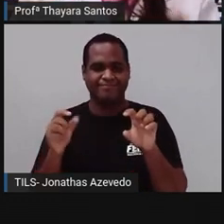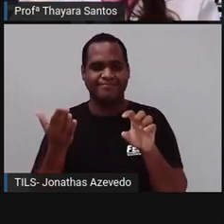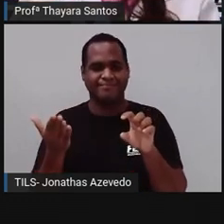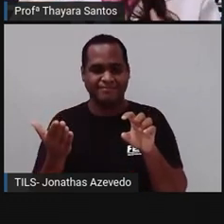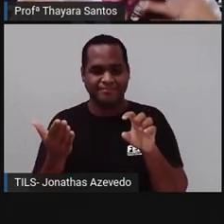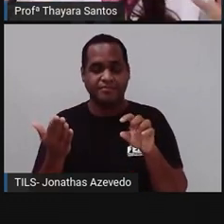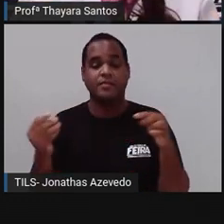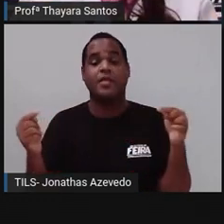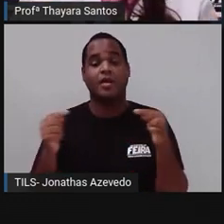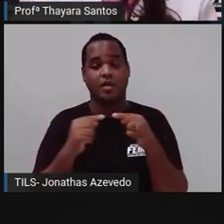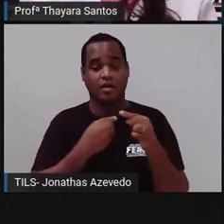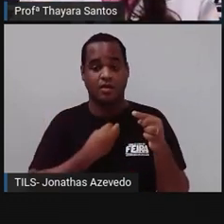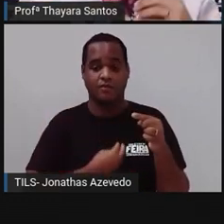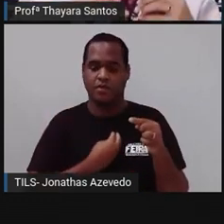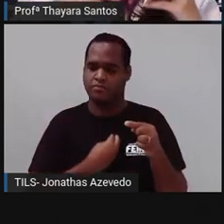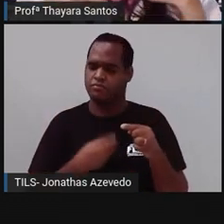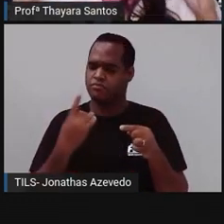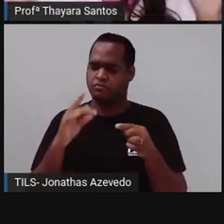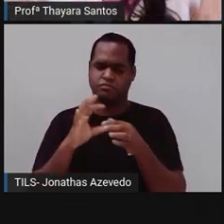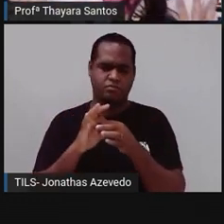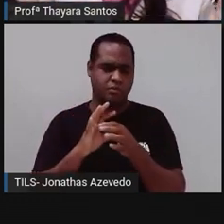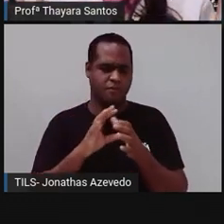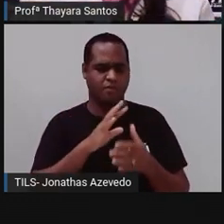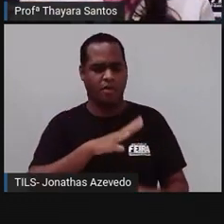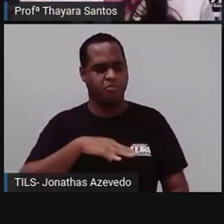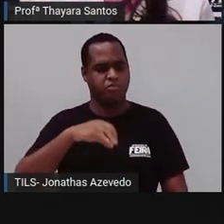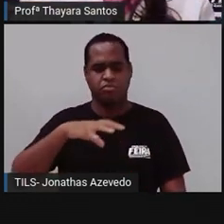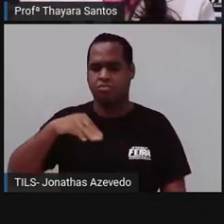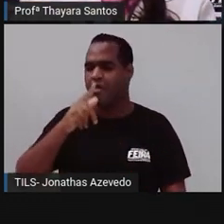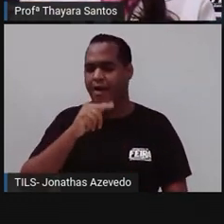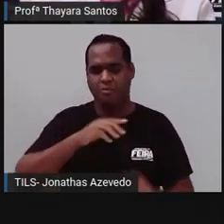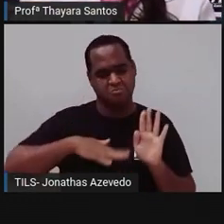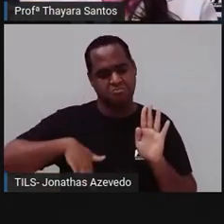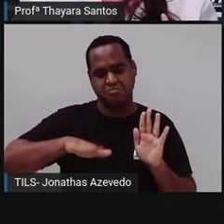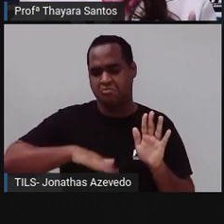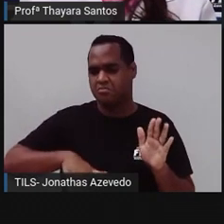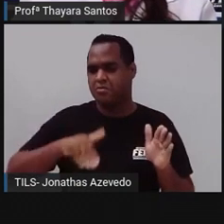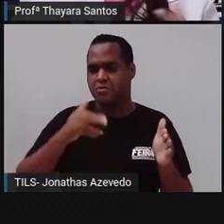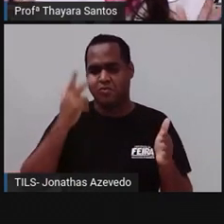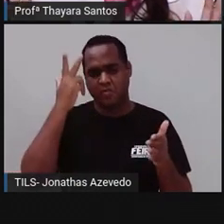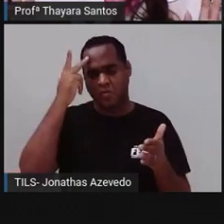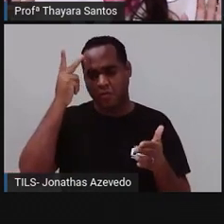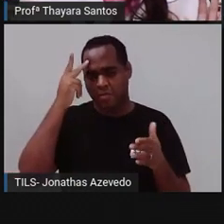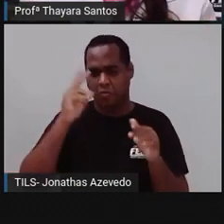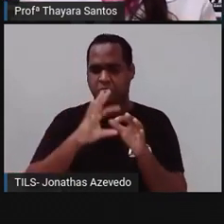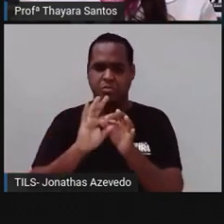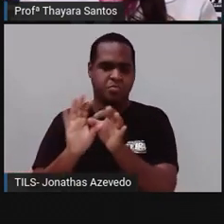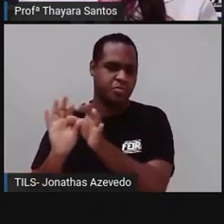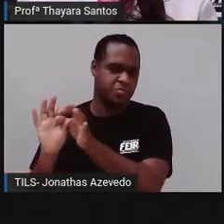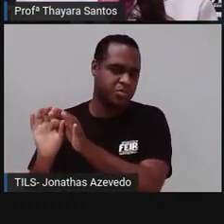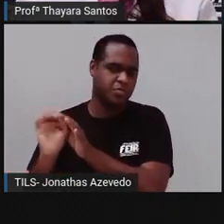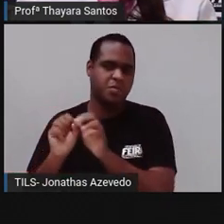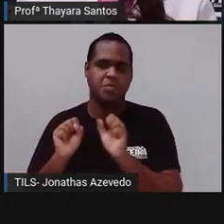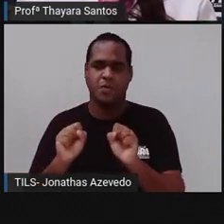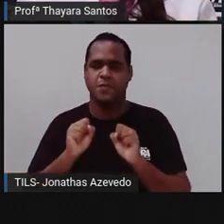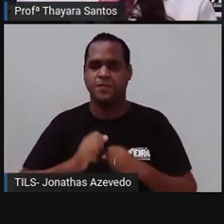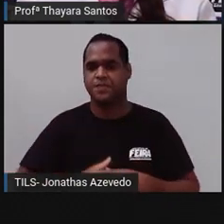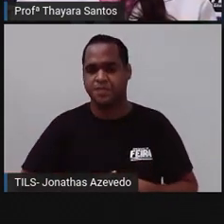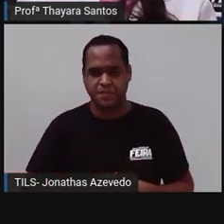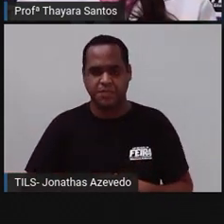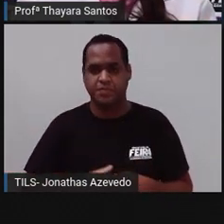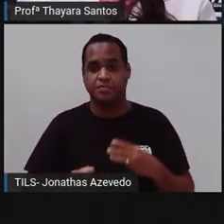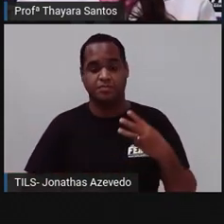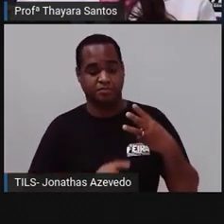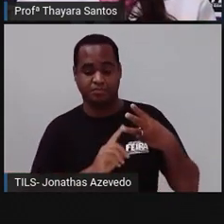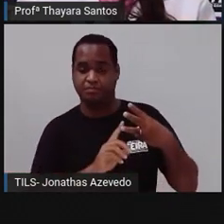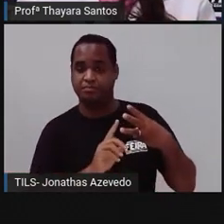tem vida livre. Ela vai nadando para onde ela quer. Ela é um organismo livre e natante. No grupo dos